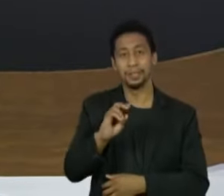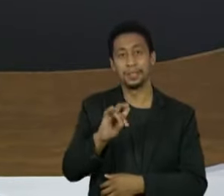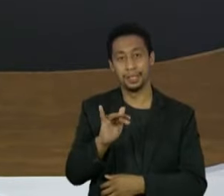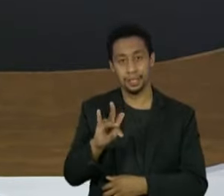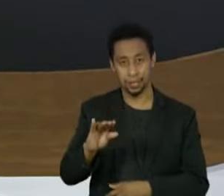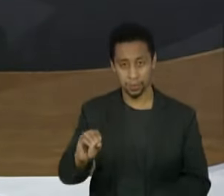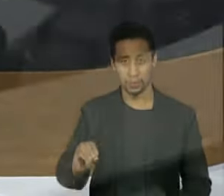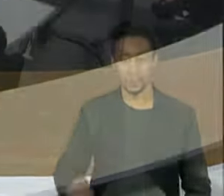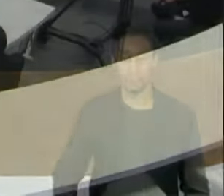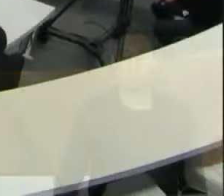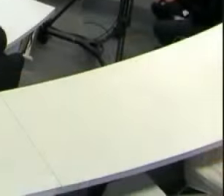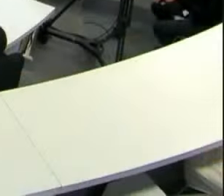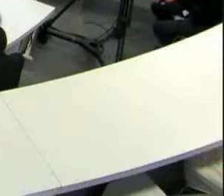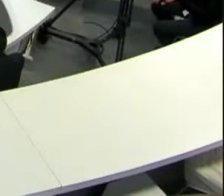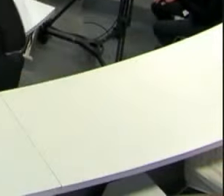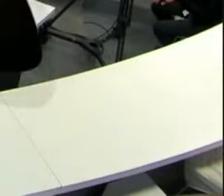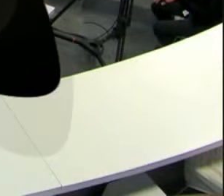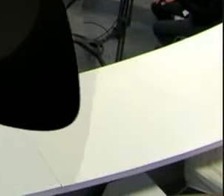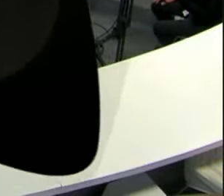Vieira.